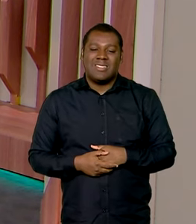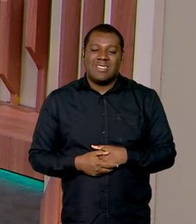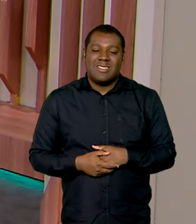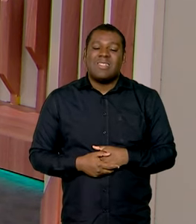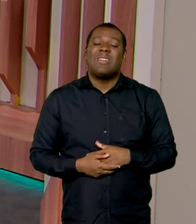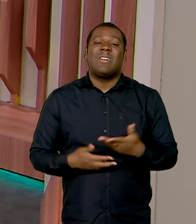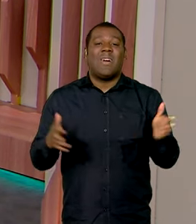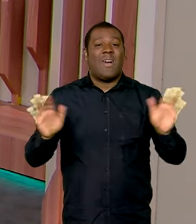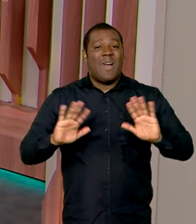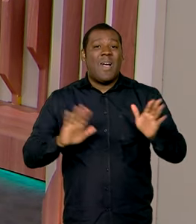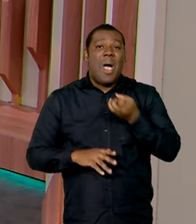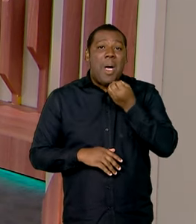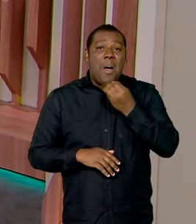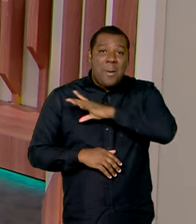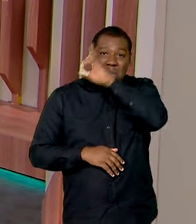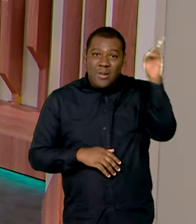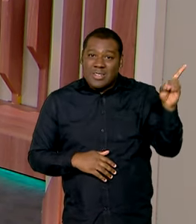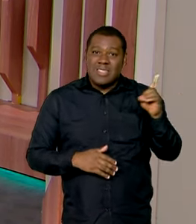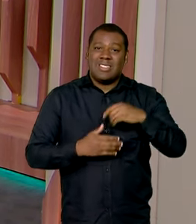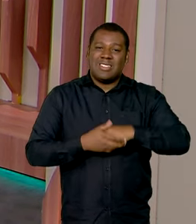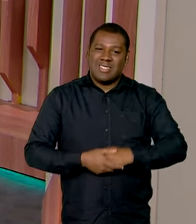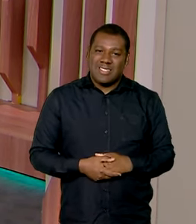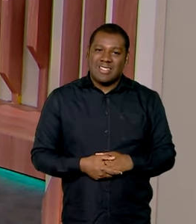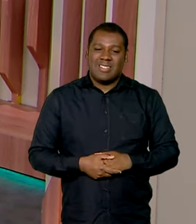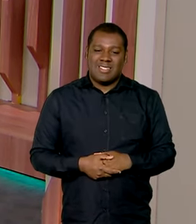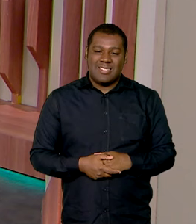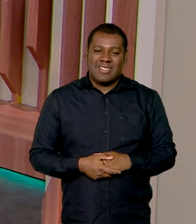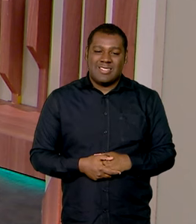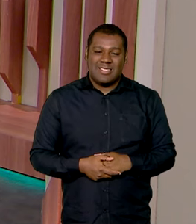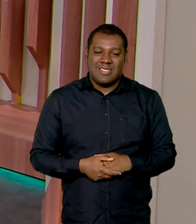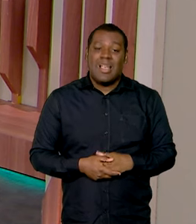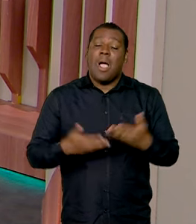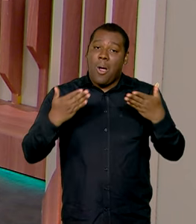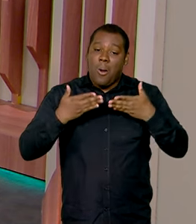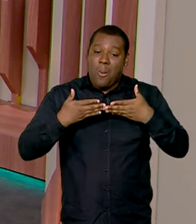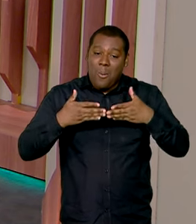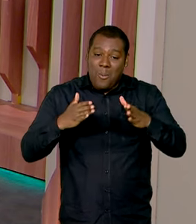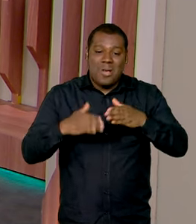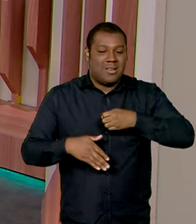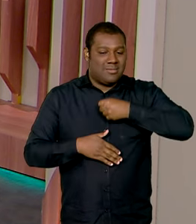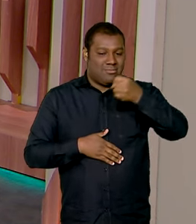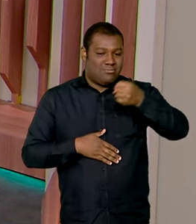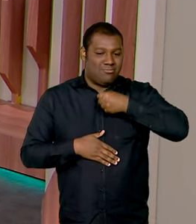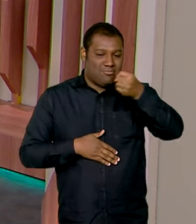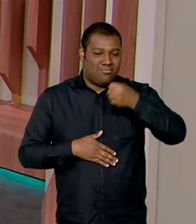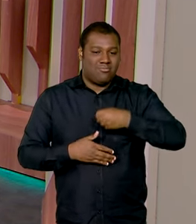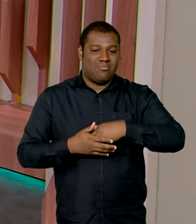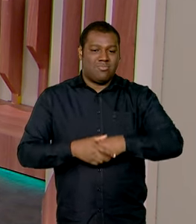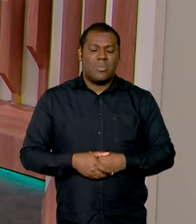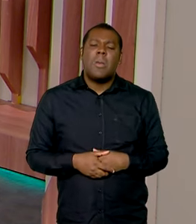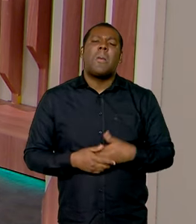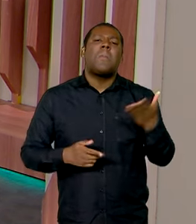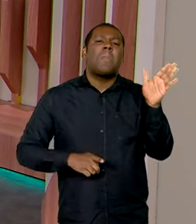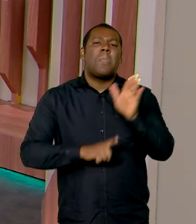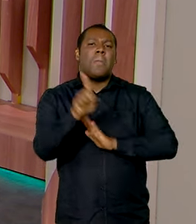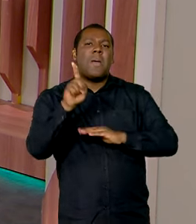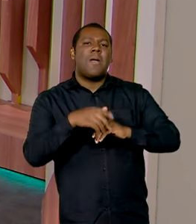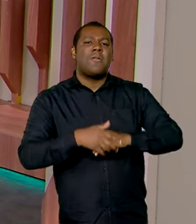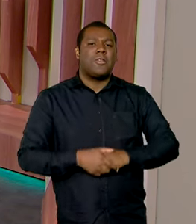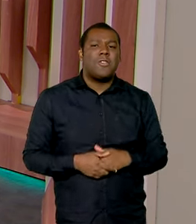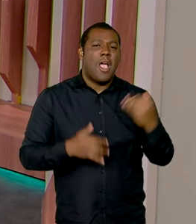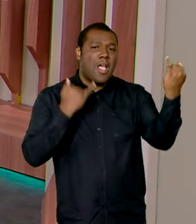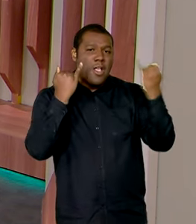Bom dia, muito obrigado por estar aqui com vocês. Acho que a gente pode começar pedindo aí, se possível, um balanço prévio das